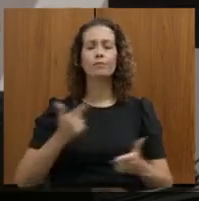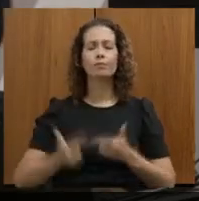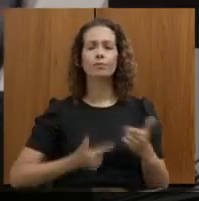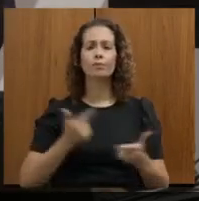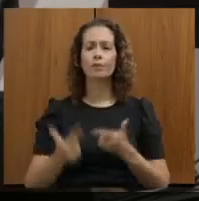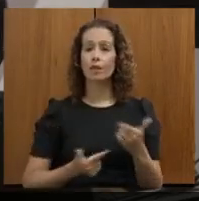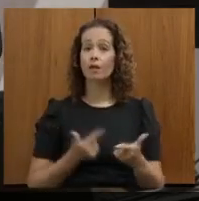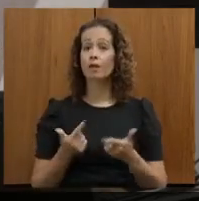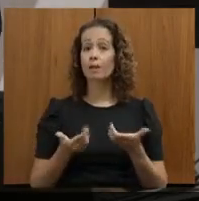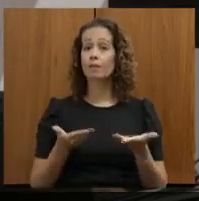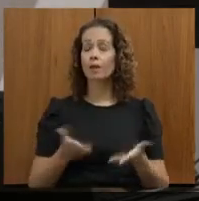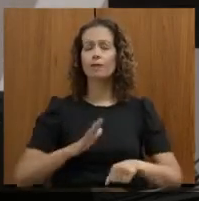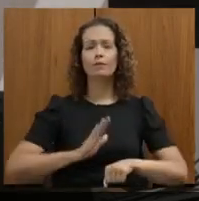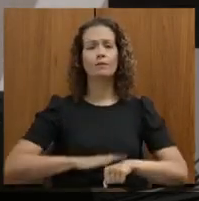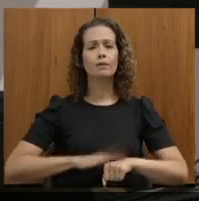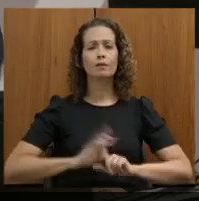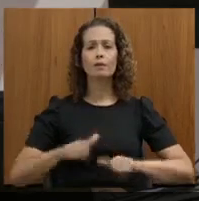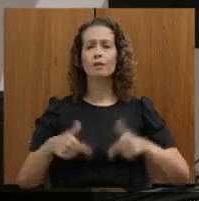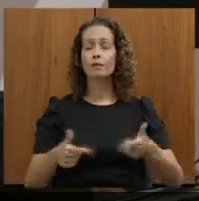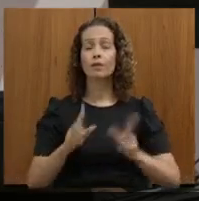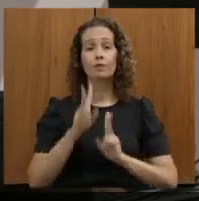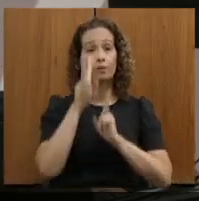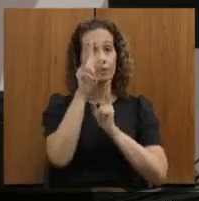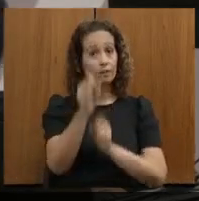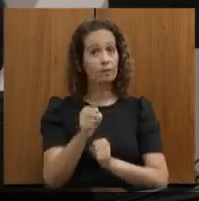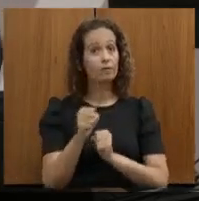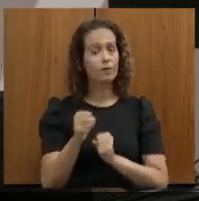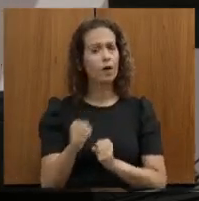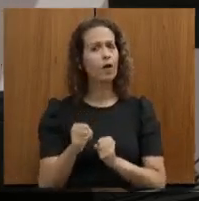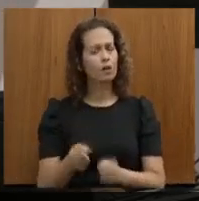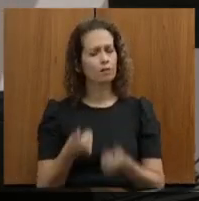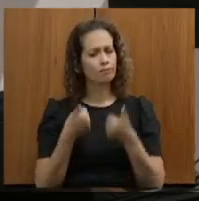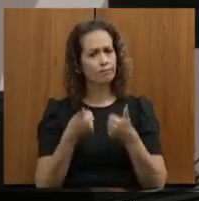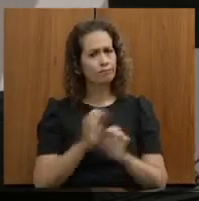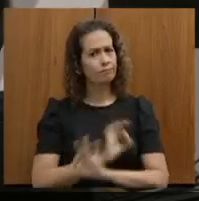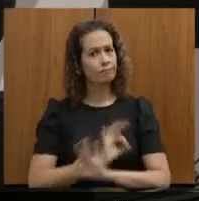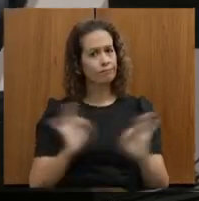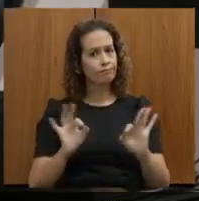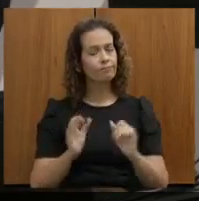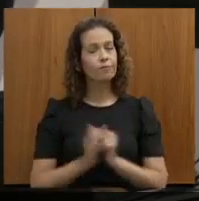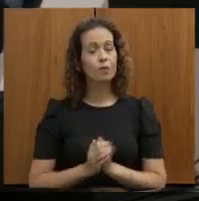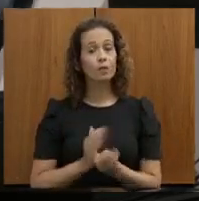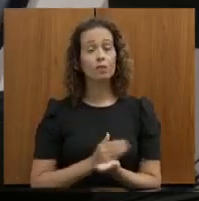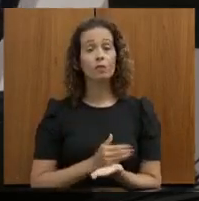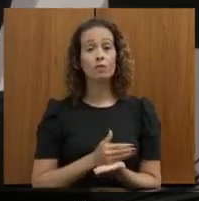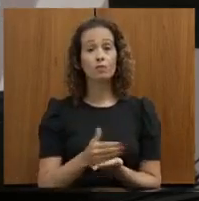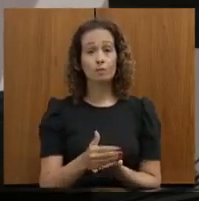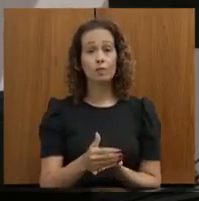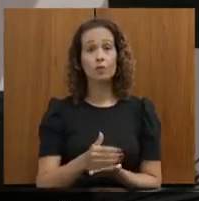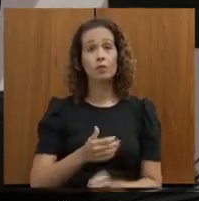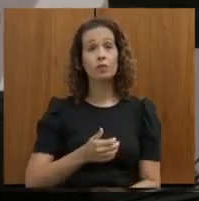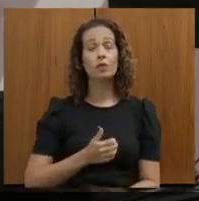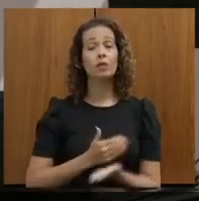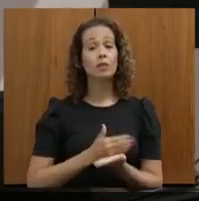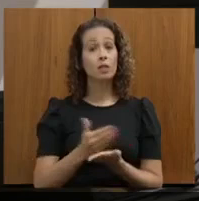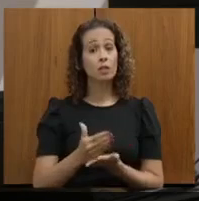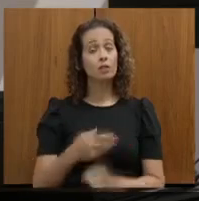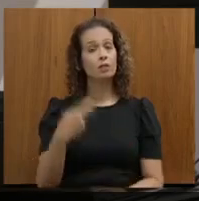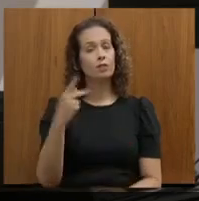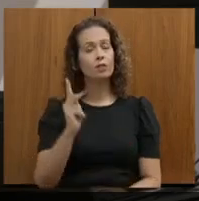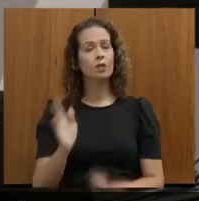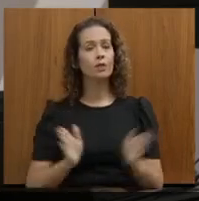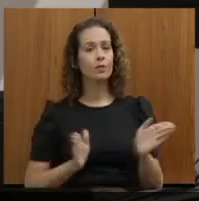e tem feito de uma forma muito forte, muito brilhante, desde o primeiro momento de seu mandato